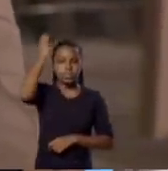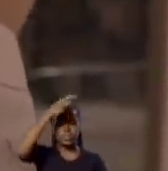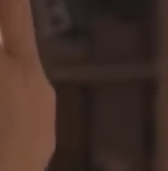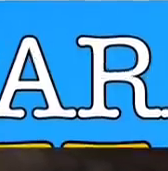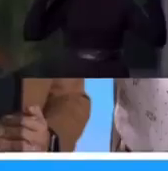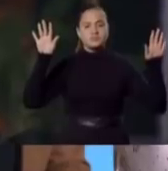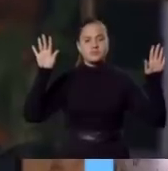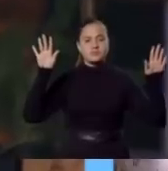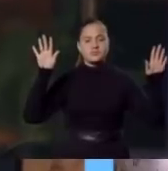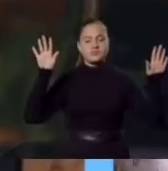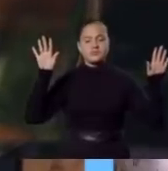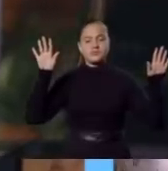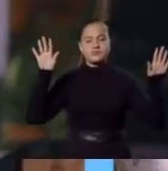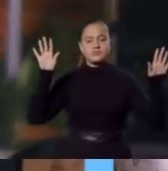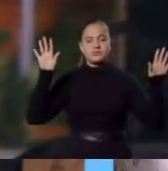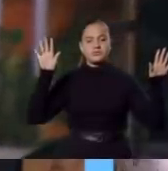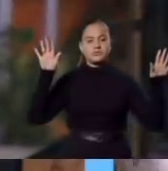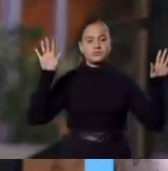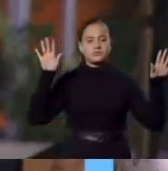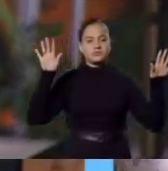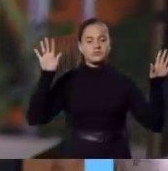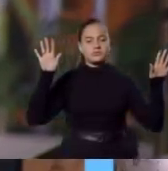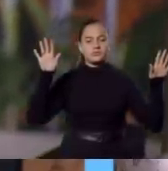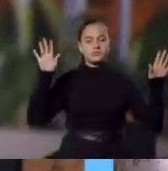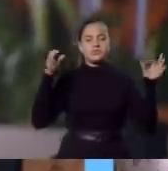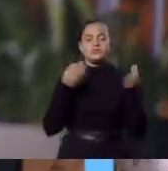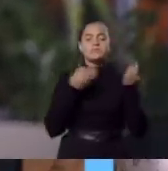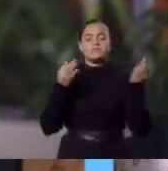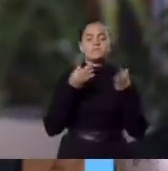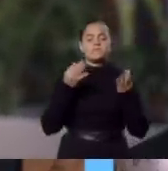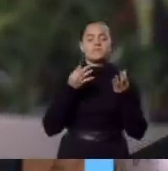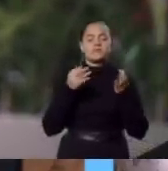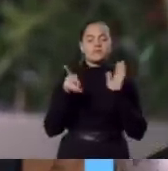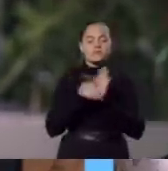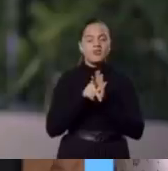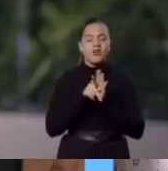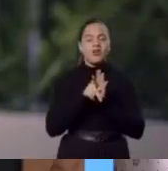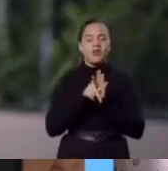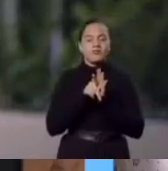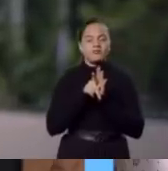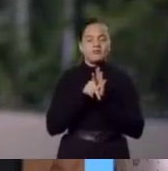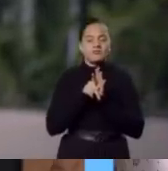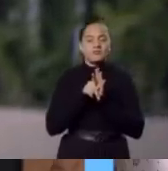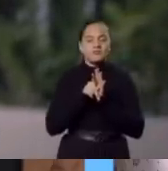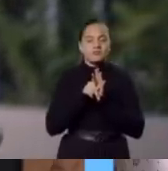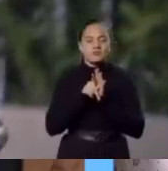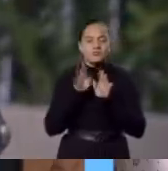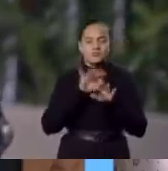reclama A excelência do dom de maravilhas,